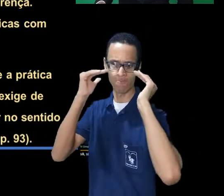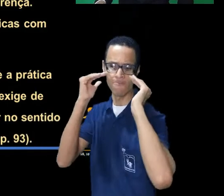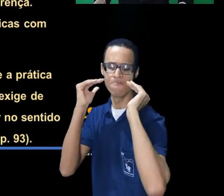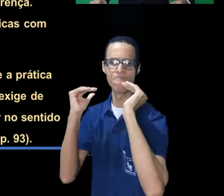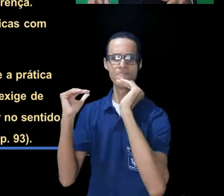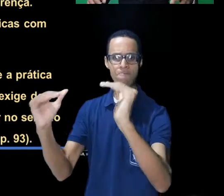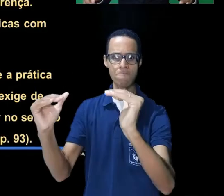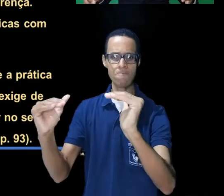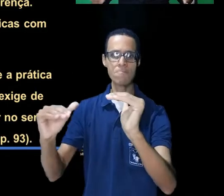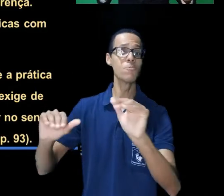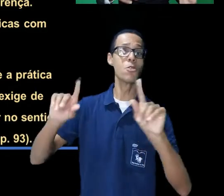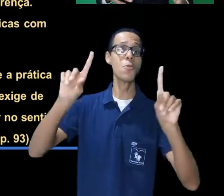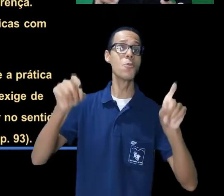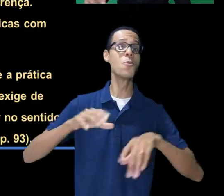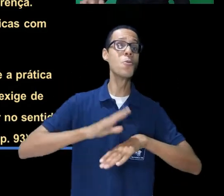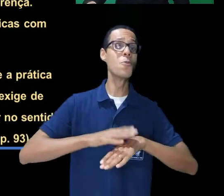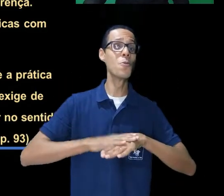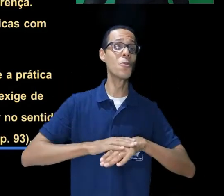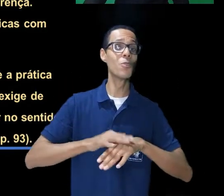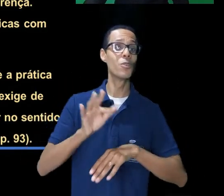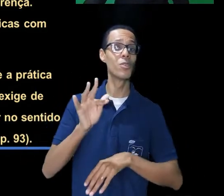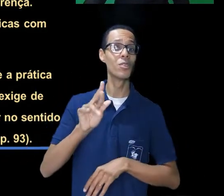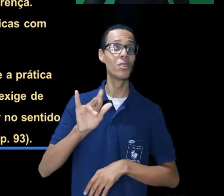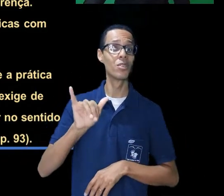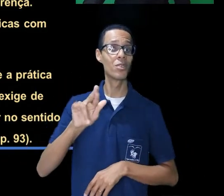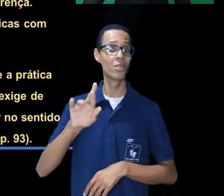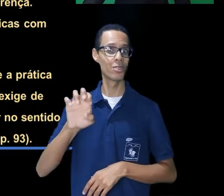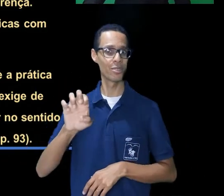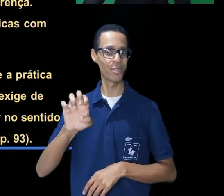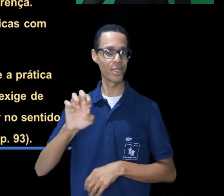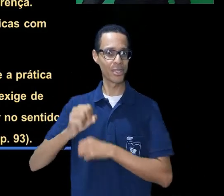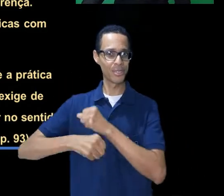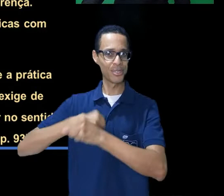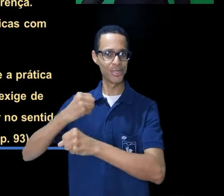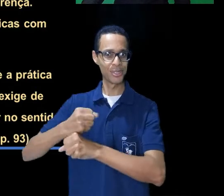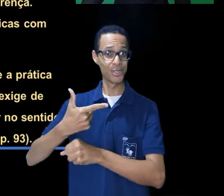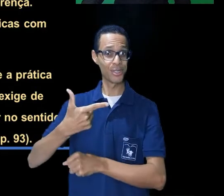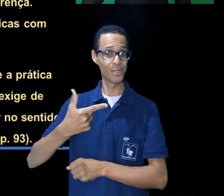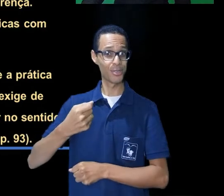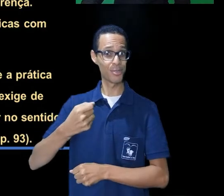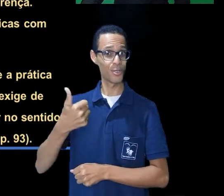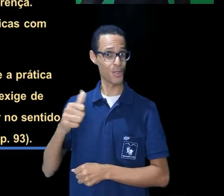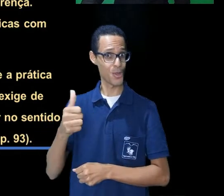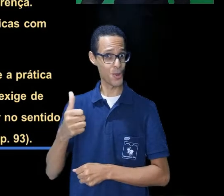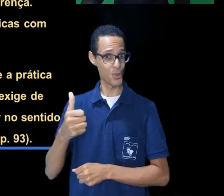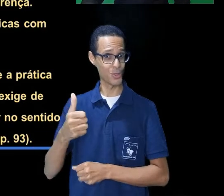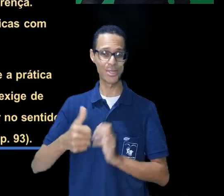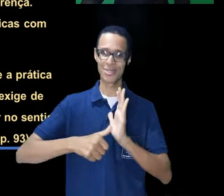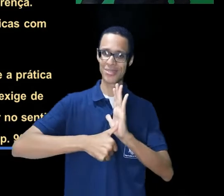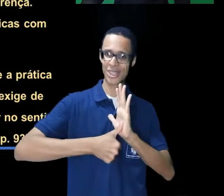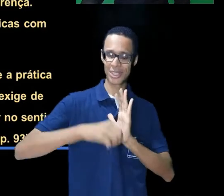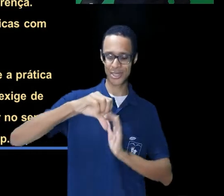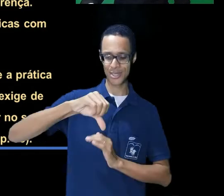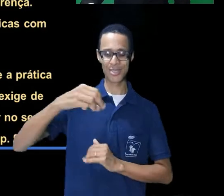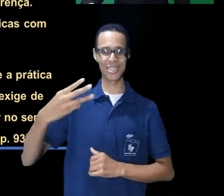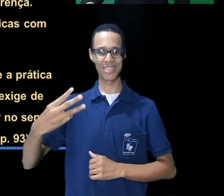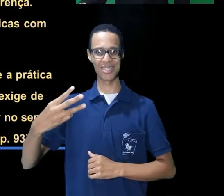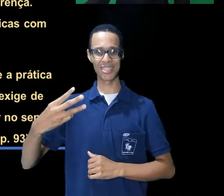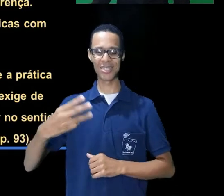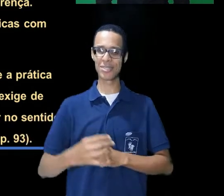no sentido de que ela seja realmente respeitada. Fecha aspas, Freire 2011,